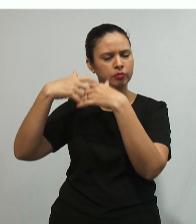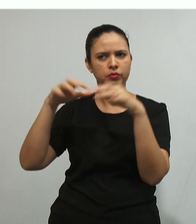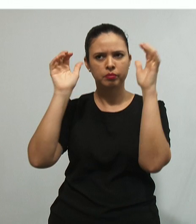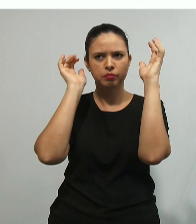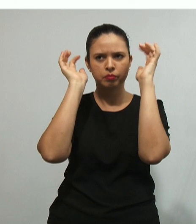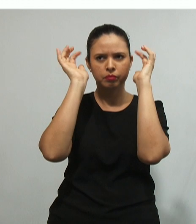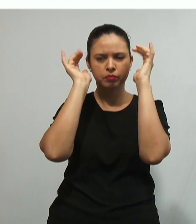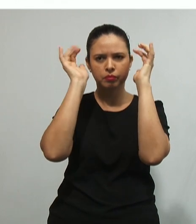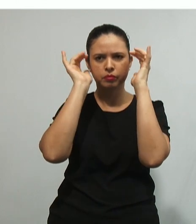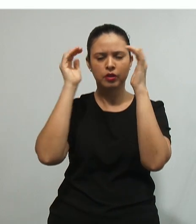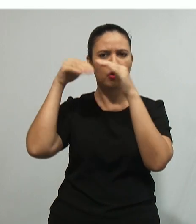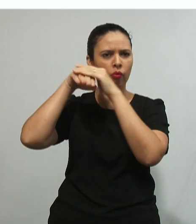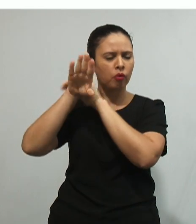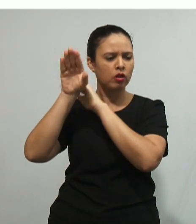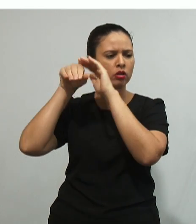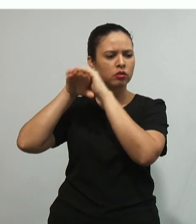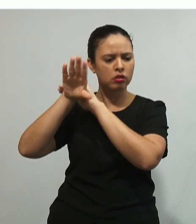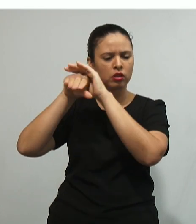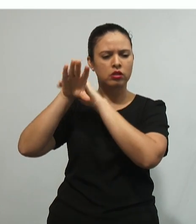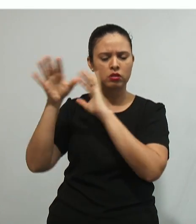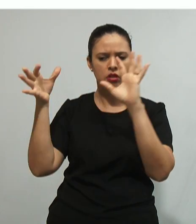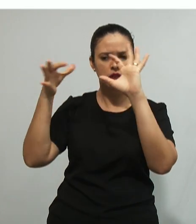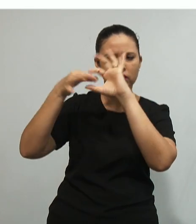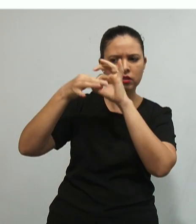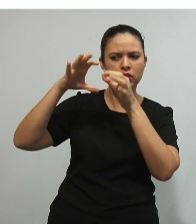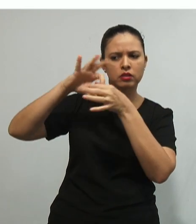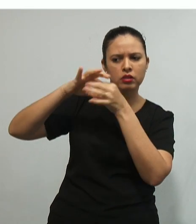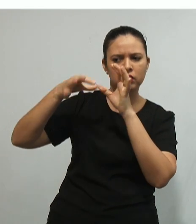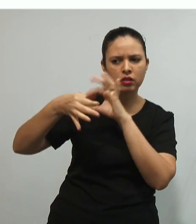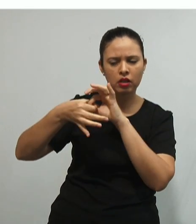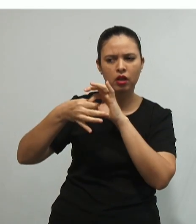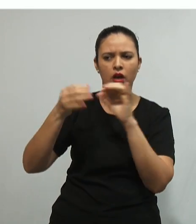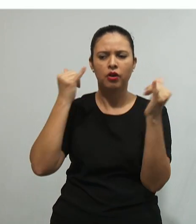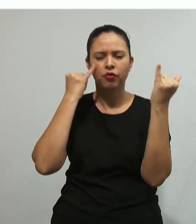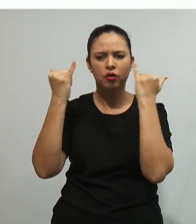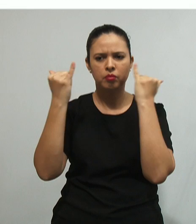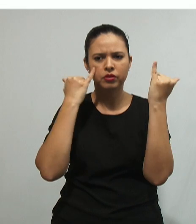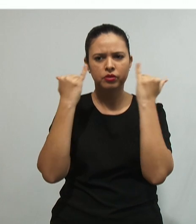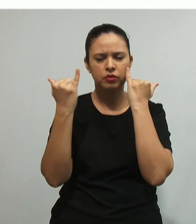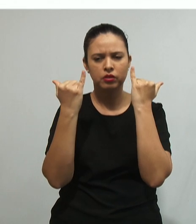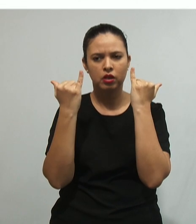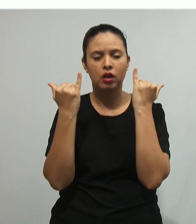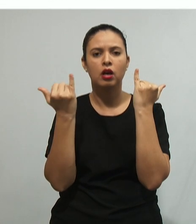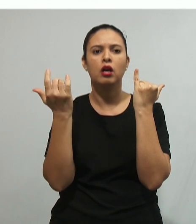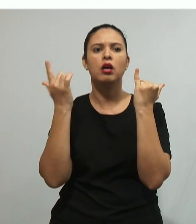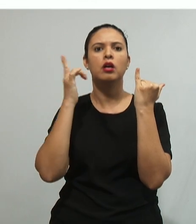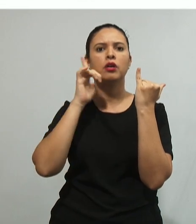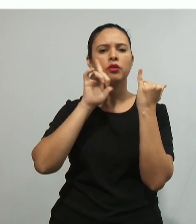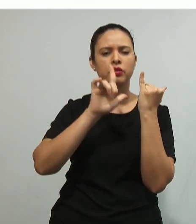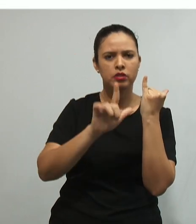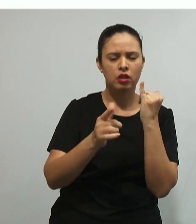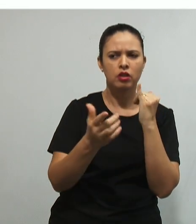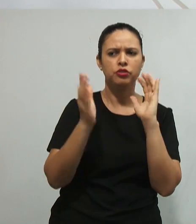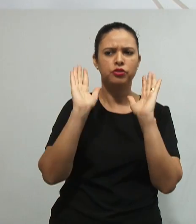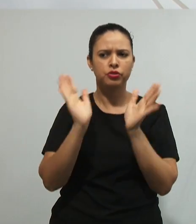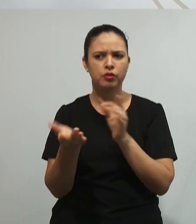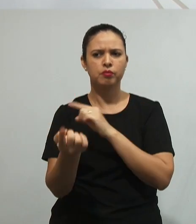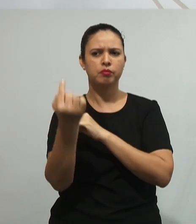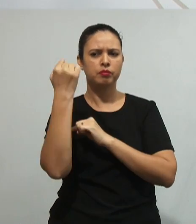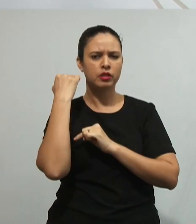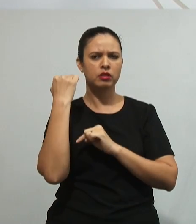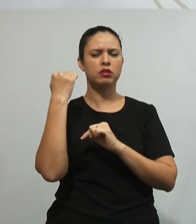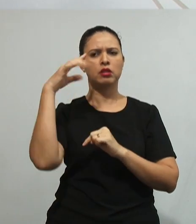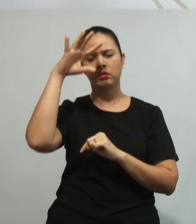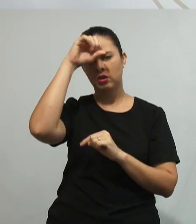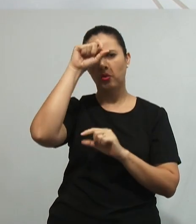para a incorporação de novos conhecimentos. Porque essas novas informações vão se encontrar com os conhecimentos que eu também já tinha.